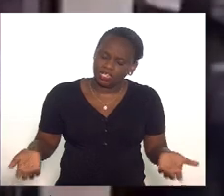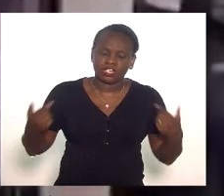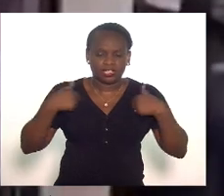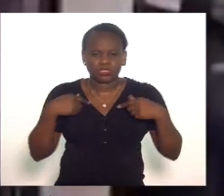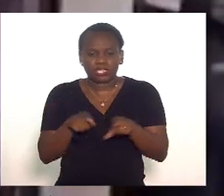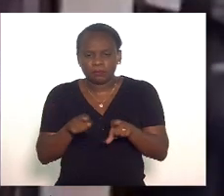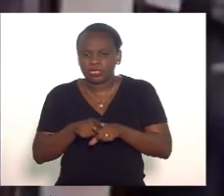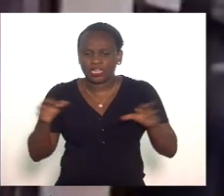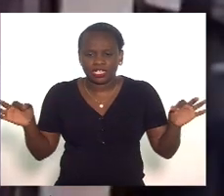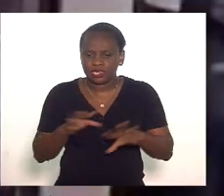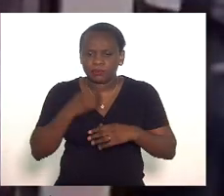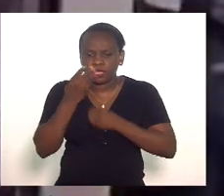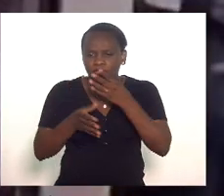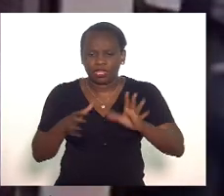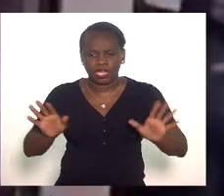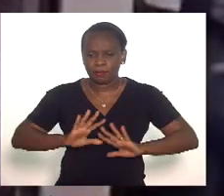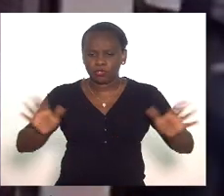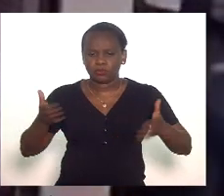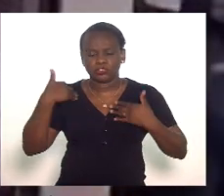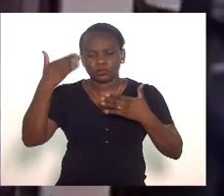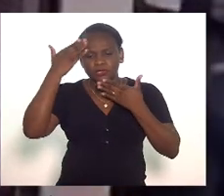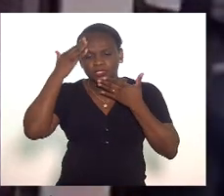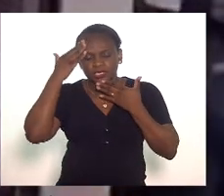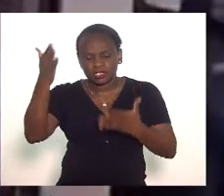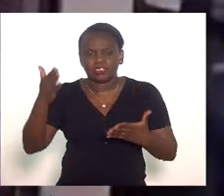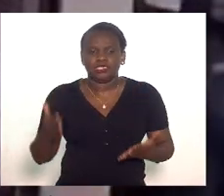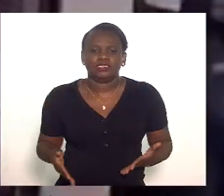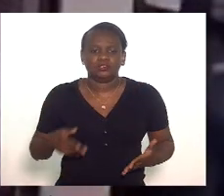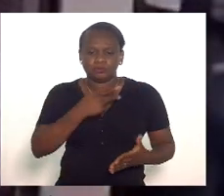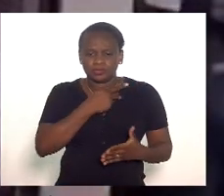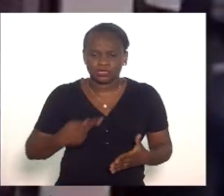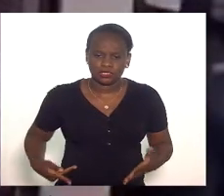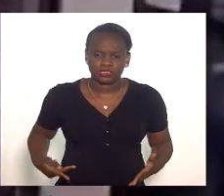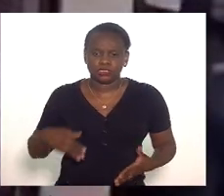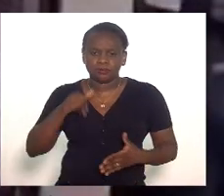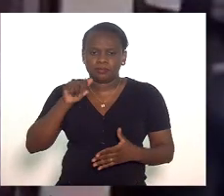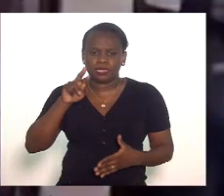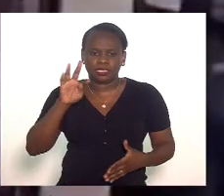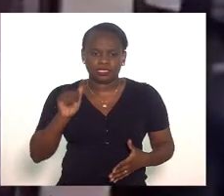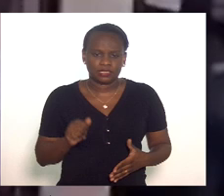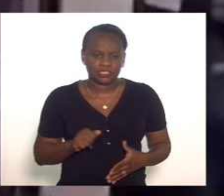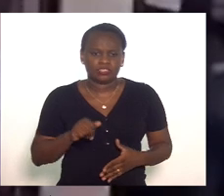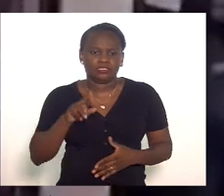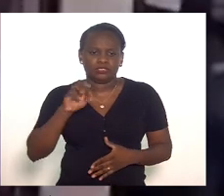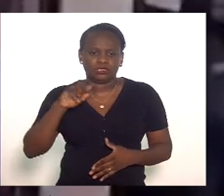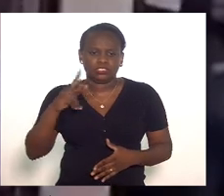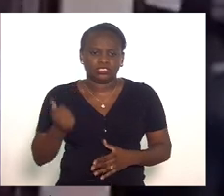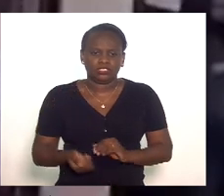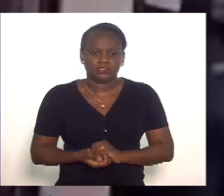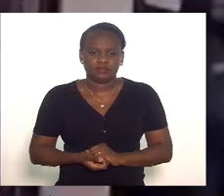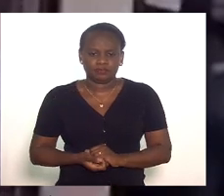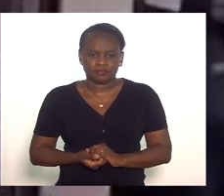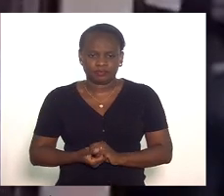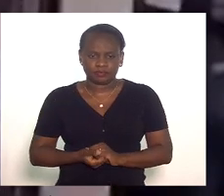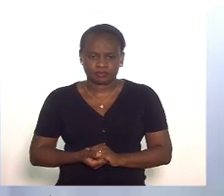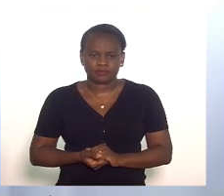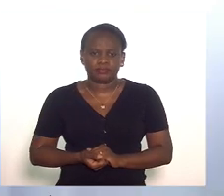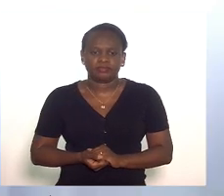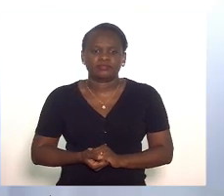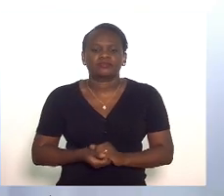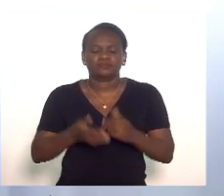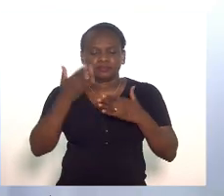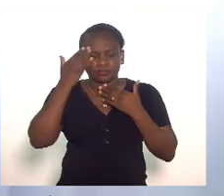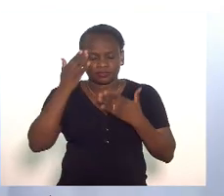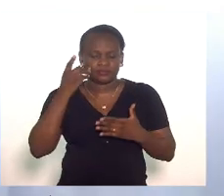eu encerro o meu desabafo muito obrigado nobre presidente deputada marta rocha agradecendo